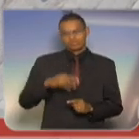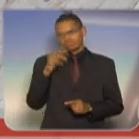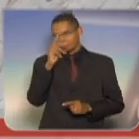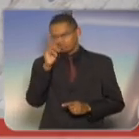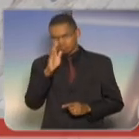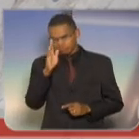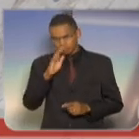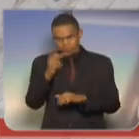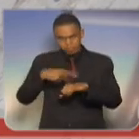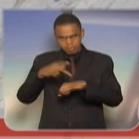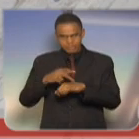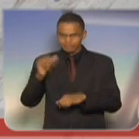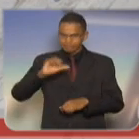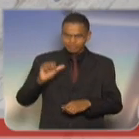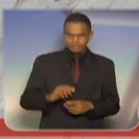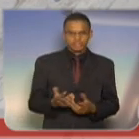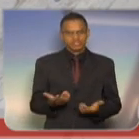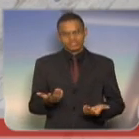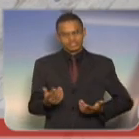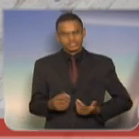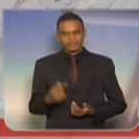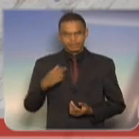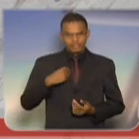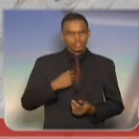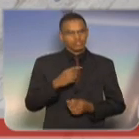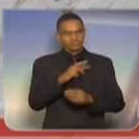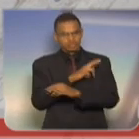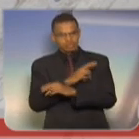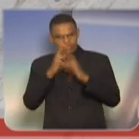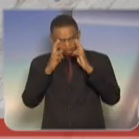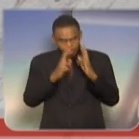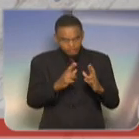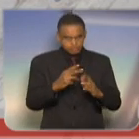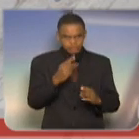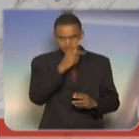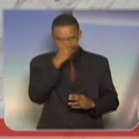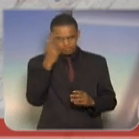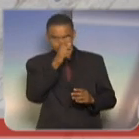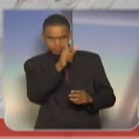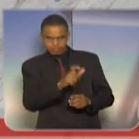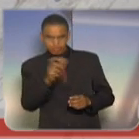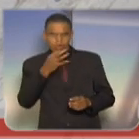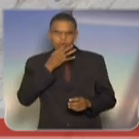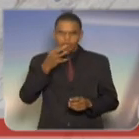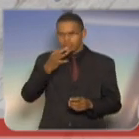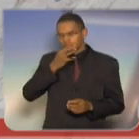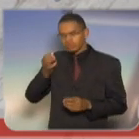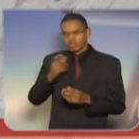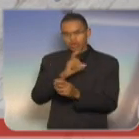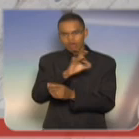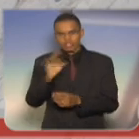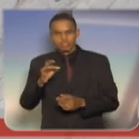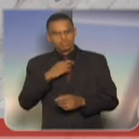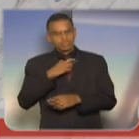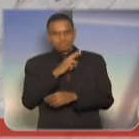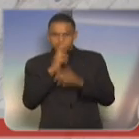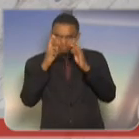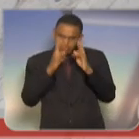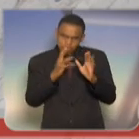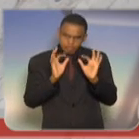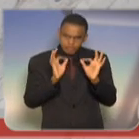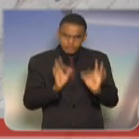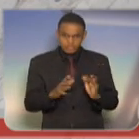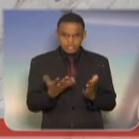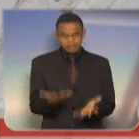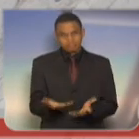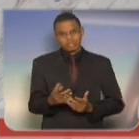respeito todas as opiniões, respeito todas as posturas, mas, quando eu ouço algumas coisas assim, eu fico, às vezes, chateado, porque as pessoas não